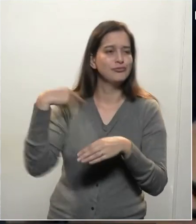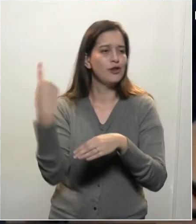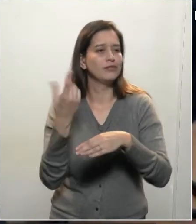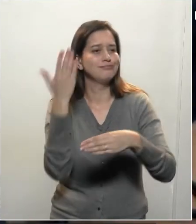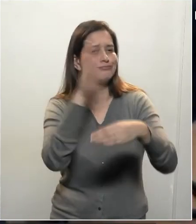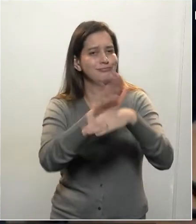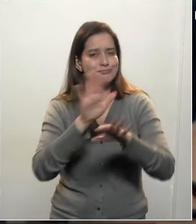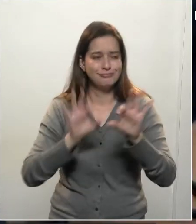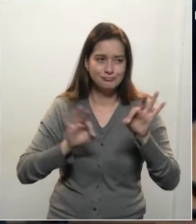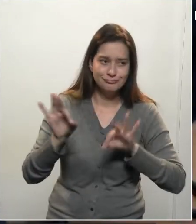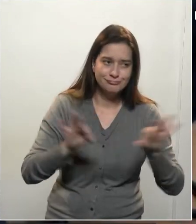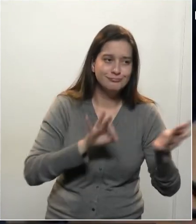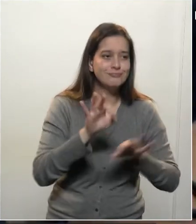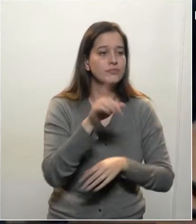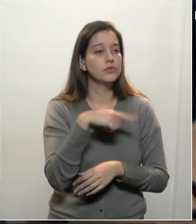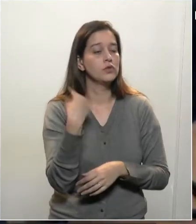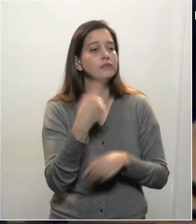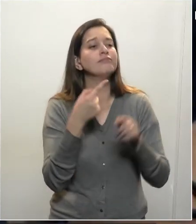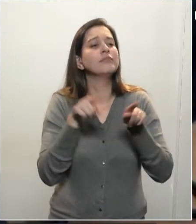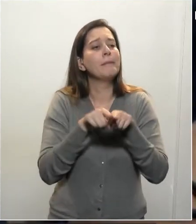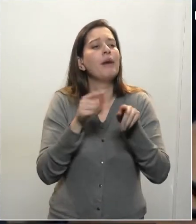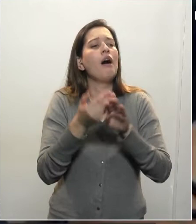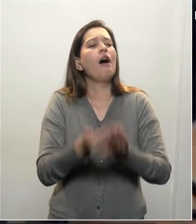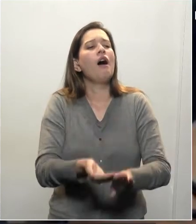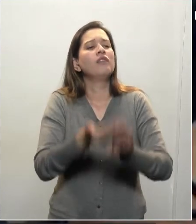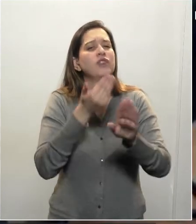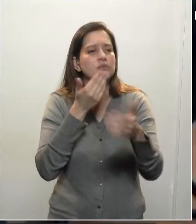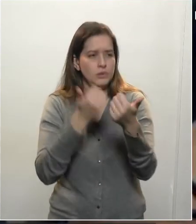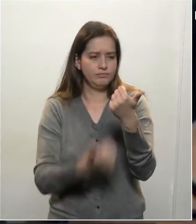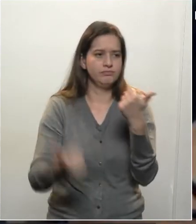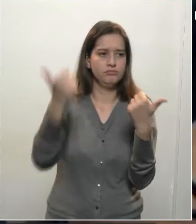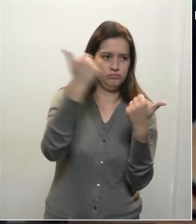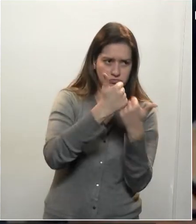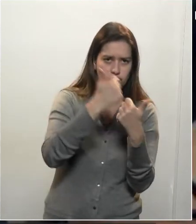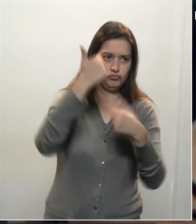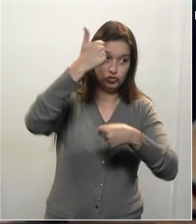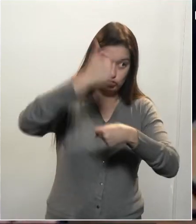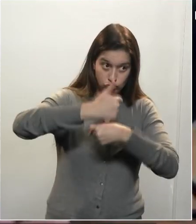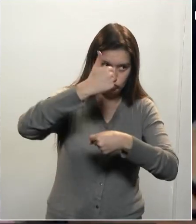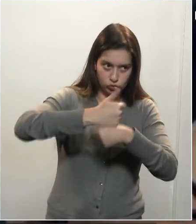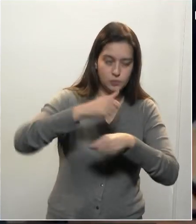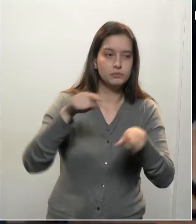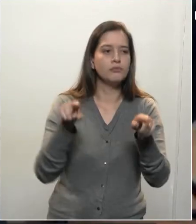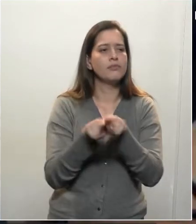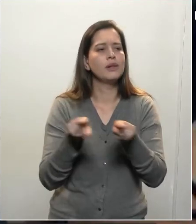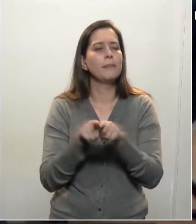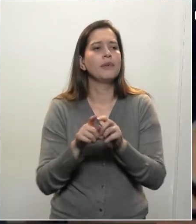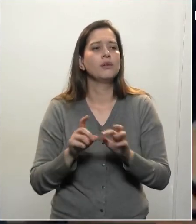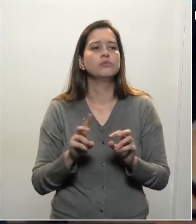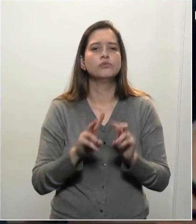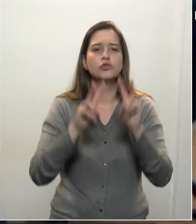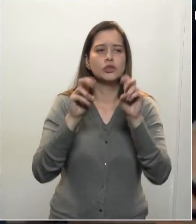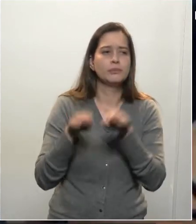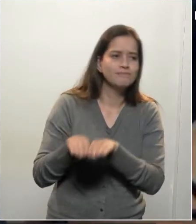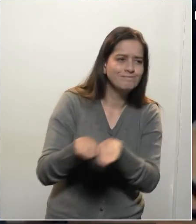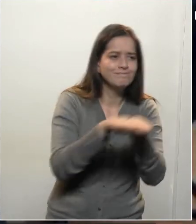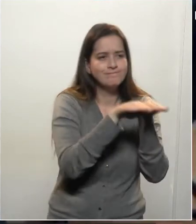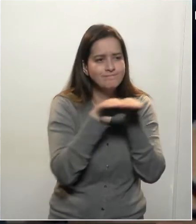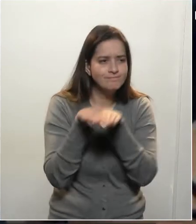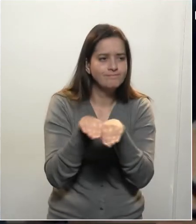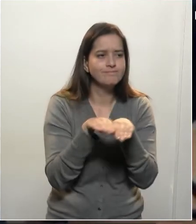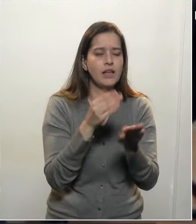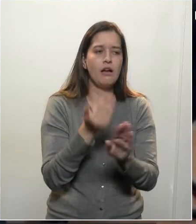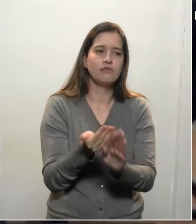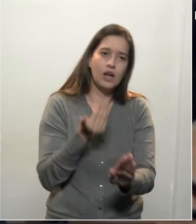possibilidade do afastamento do vice-diretor, a questão paritária na definição do afastamento ou não do